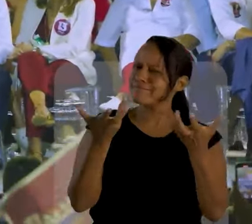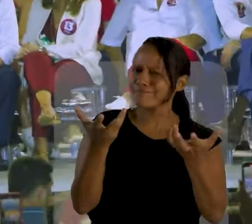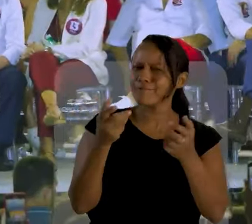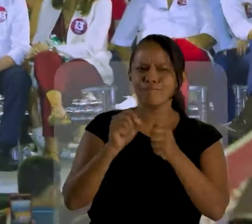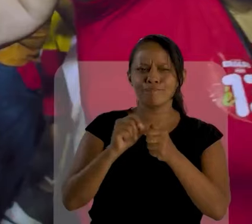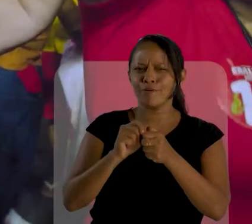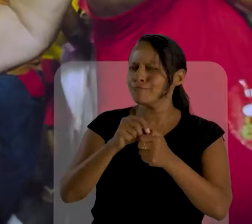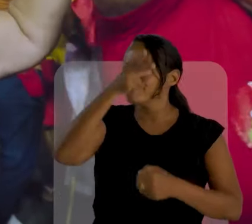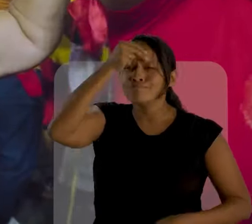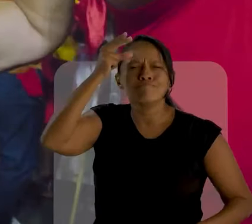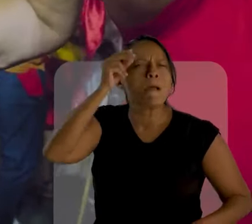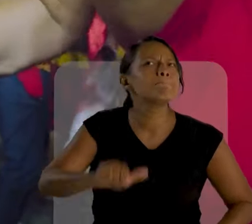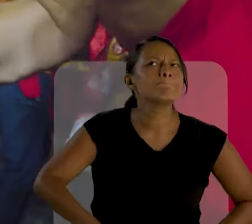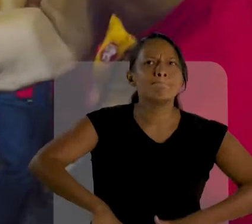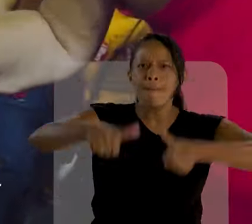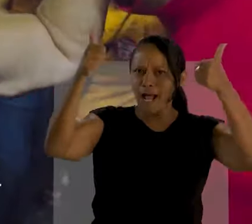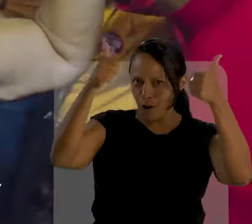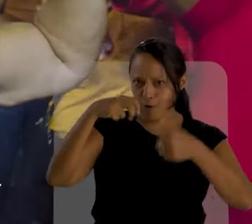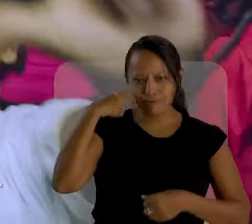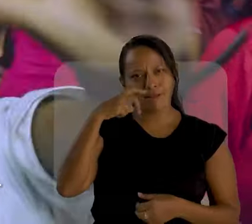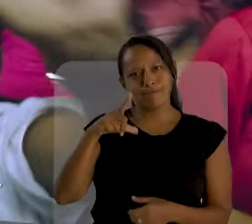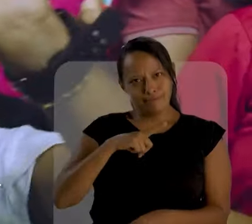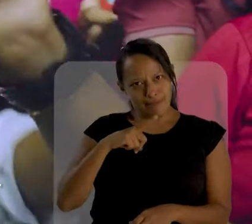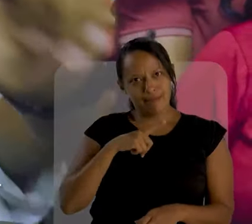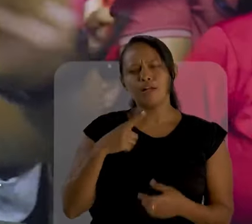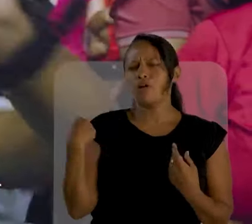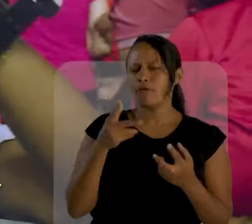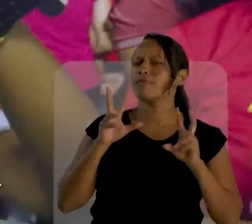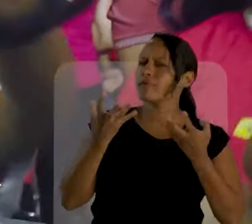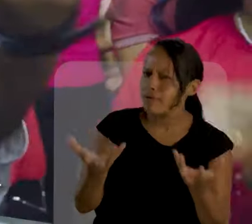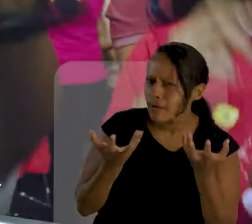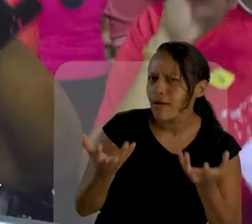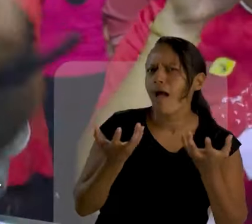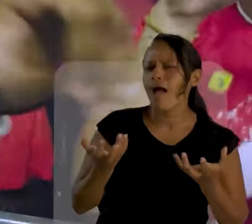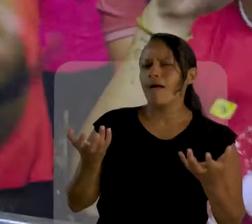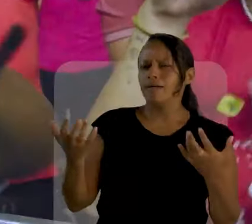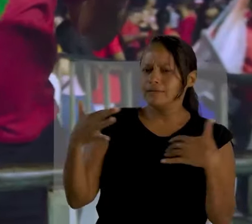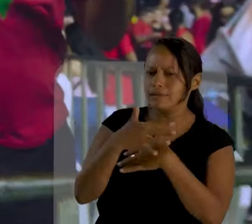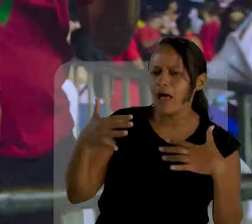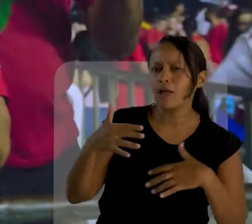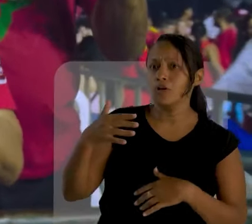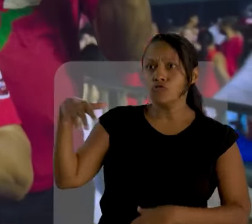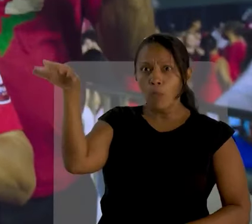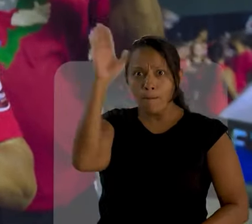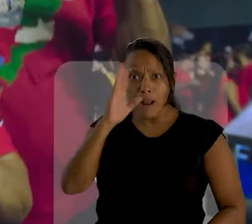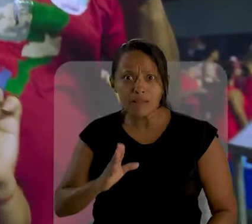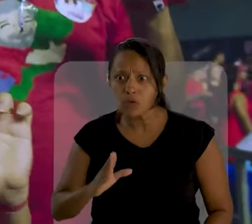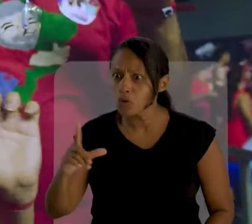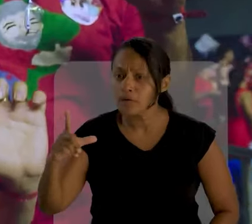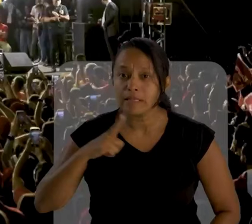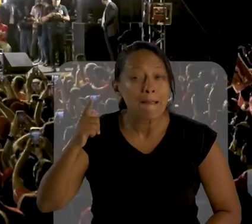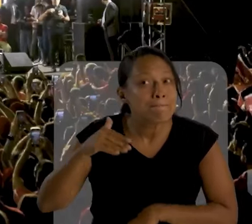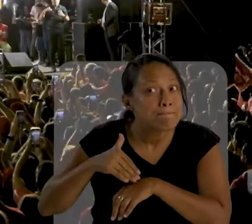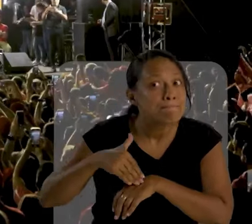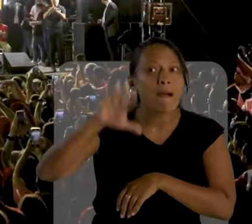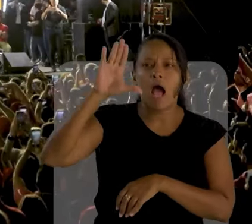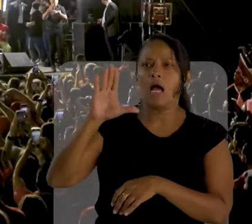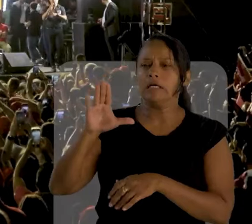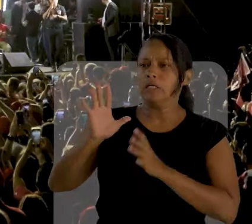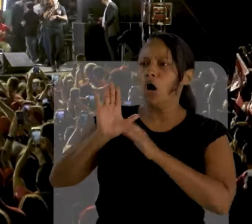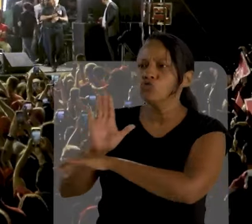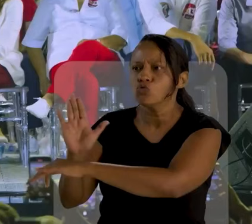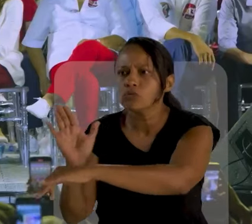que a gente faça a melhor prefeitura que Natal já teve. A gente vai ser a cidade do Brasil